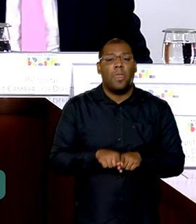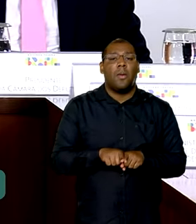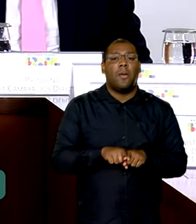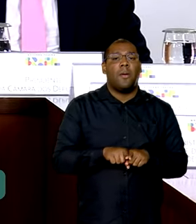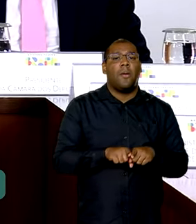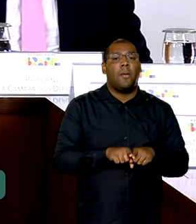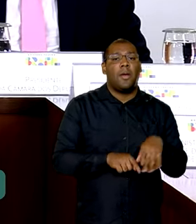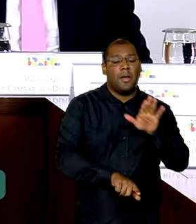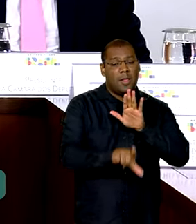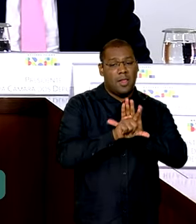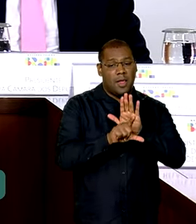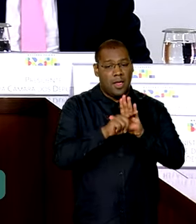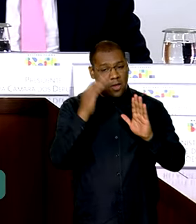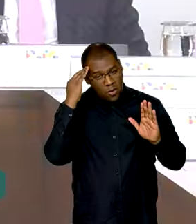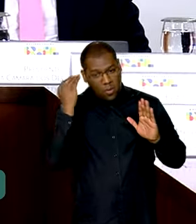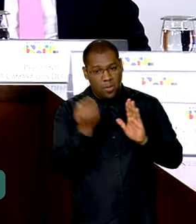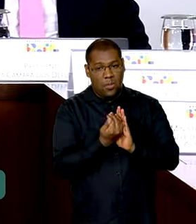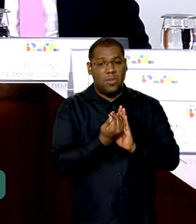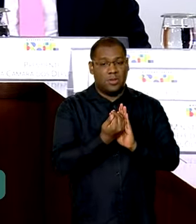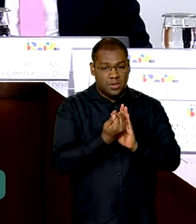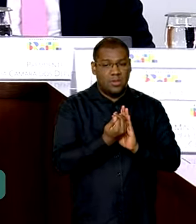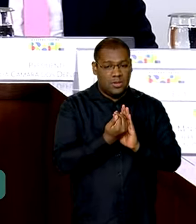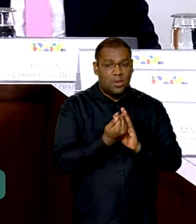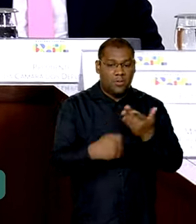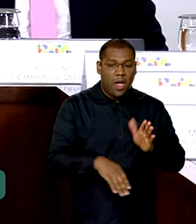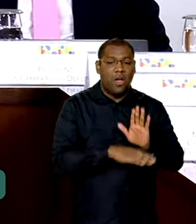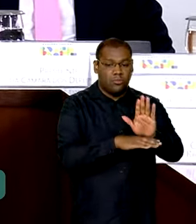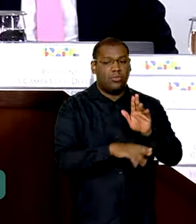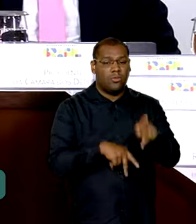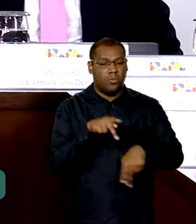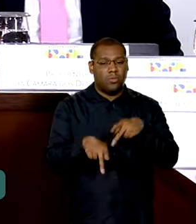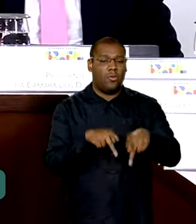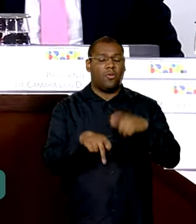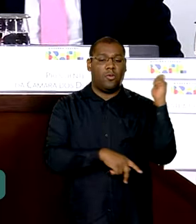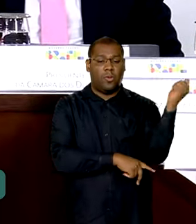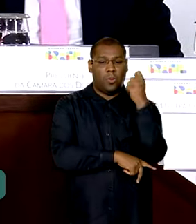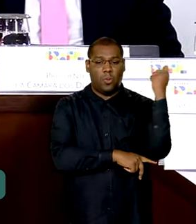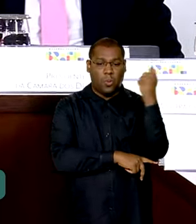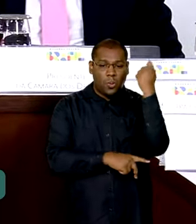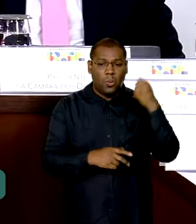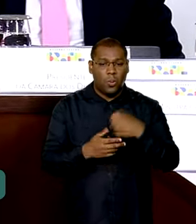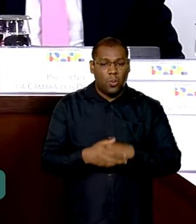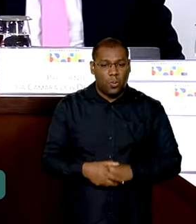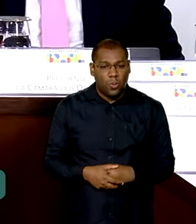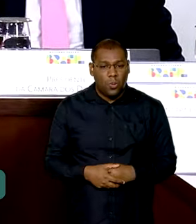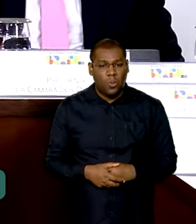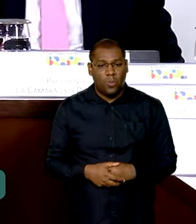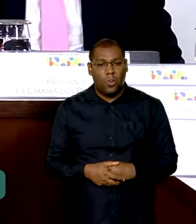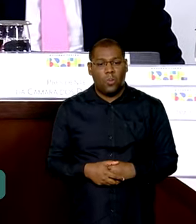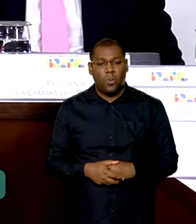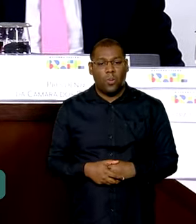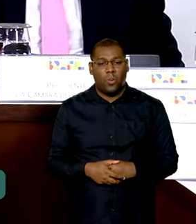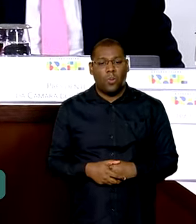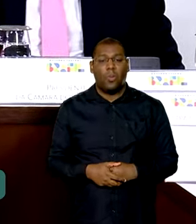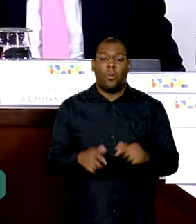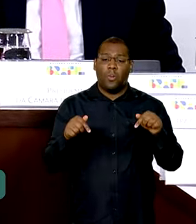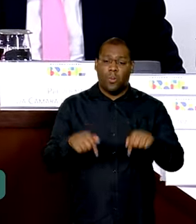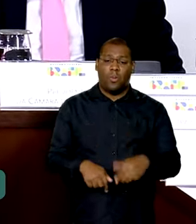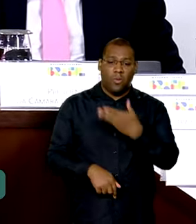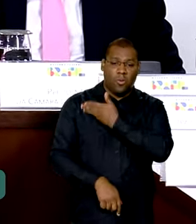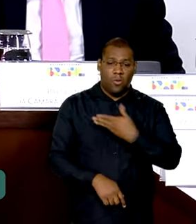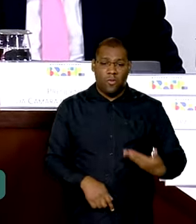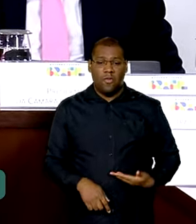da lei, a vida do povo gaúcho. Esse é o primeiro de um grande número de atos que nós vamos fazer